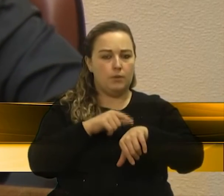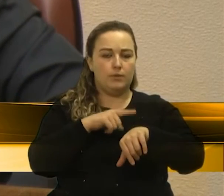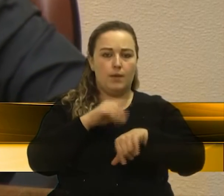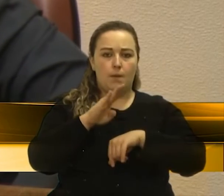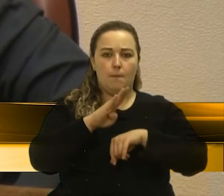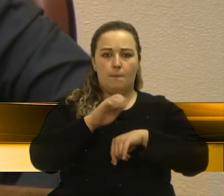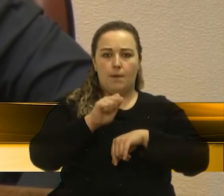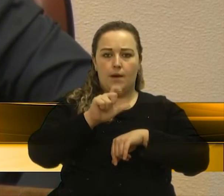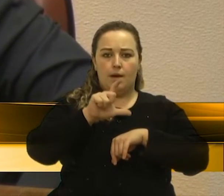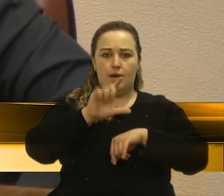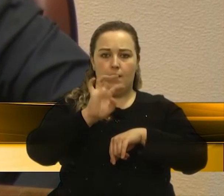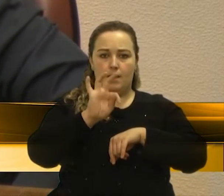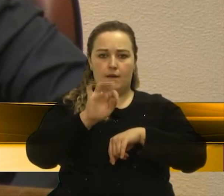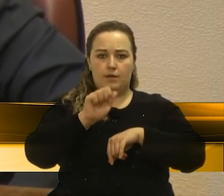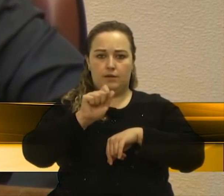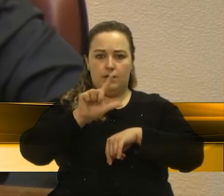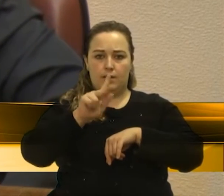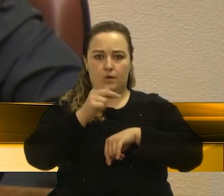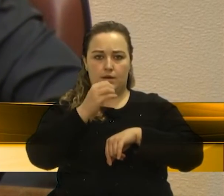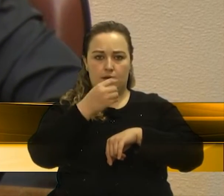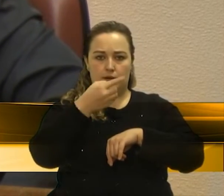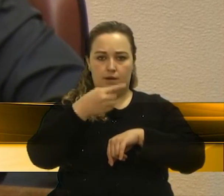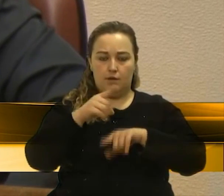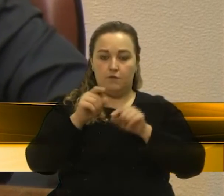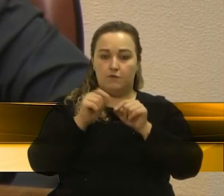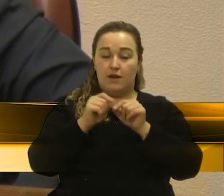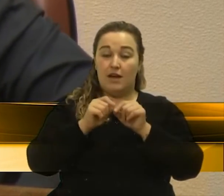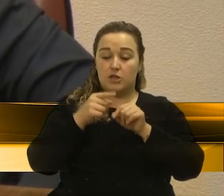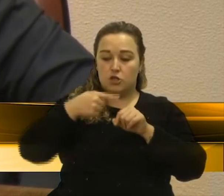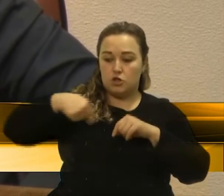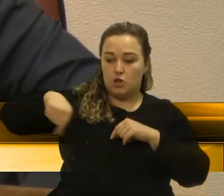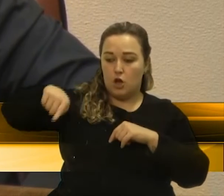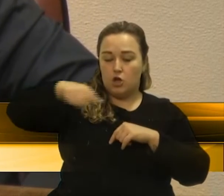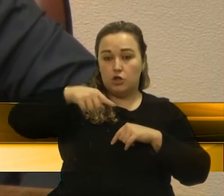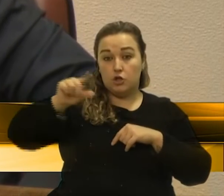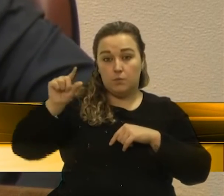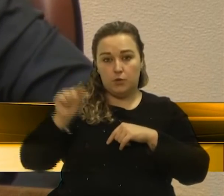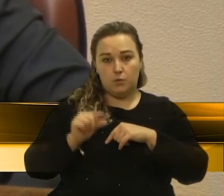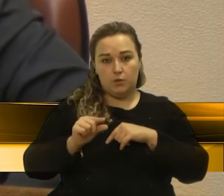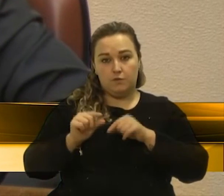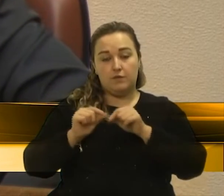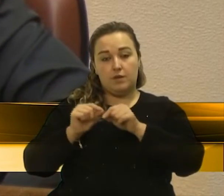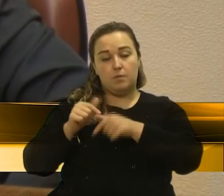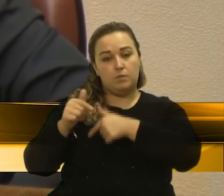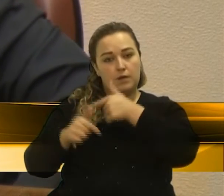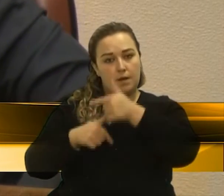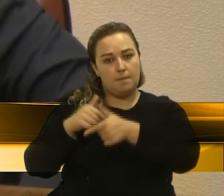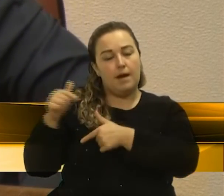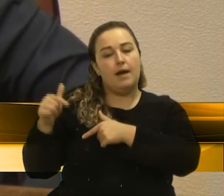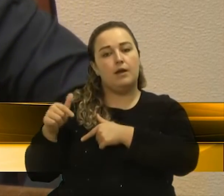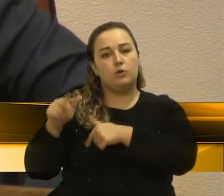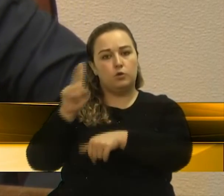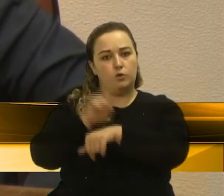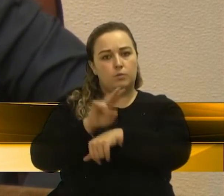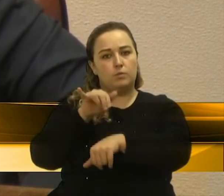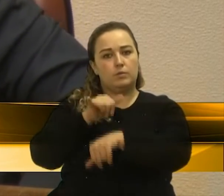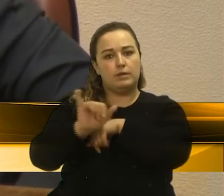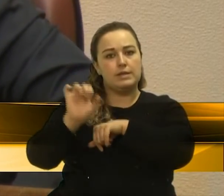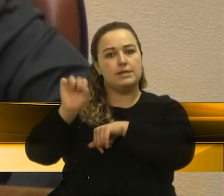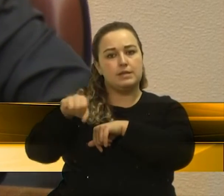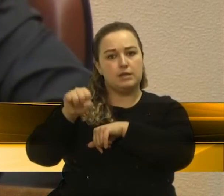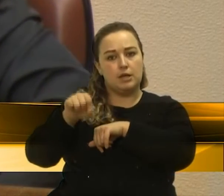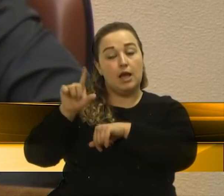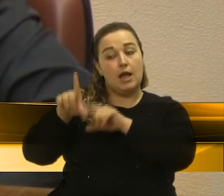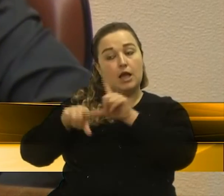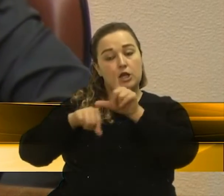que faz, nós diminuímos e fazemos um trabalho preventivo, sim. Quanto à escolha do local,